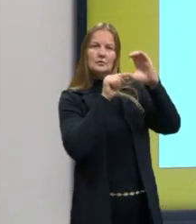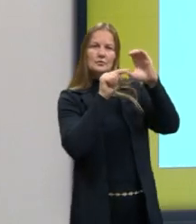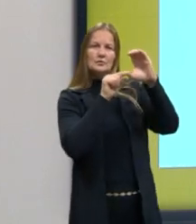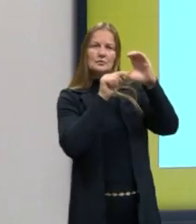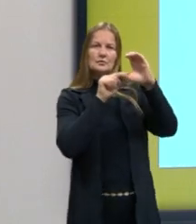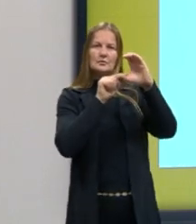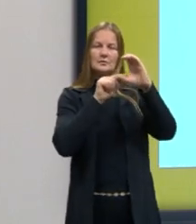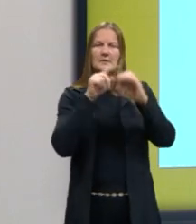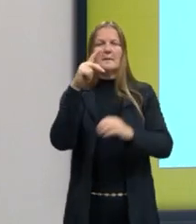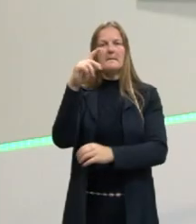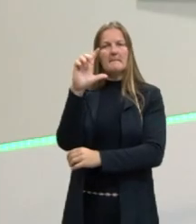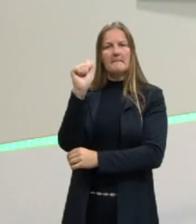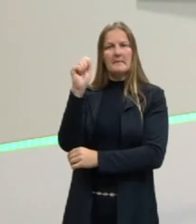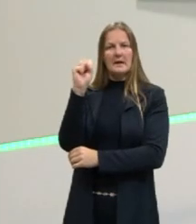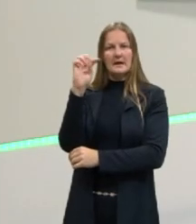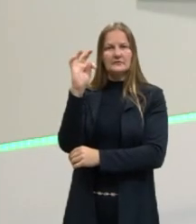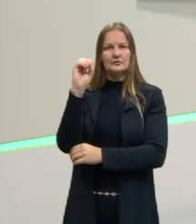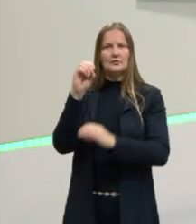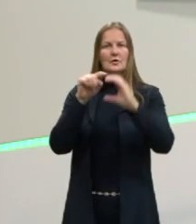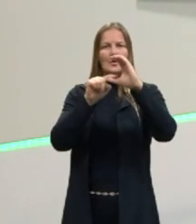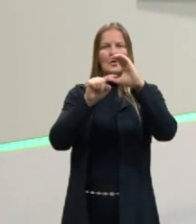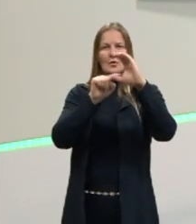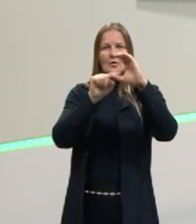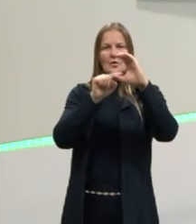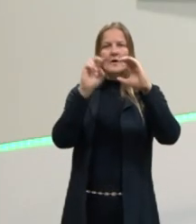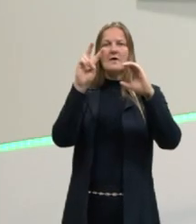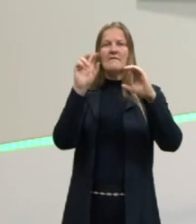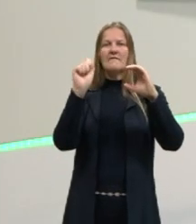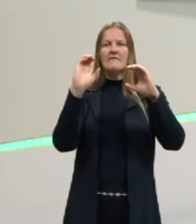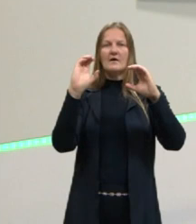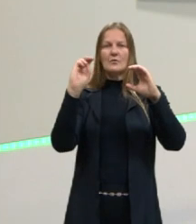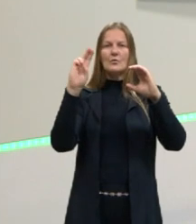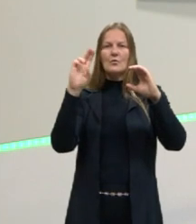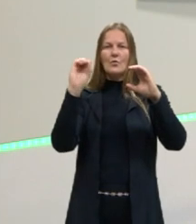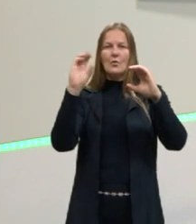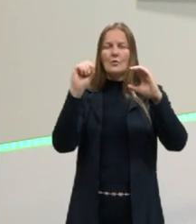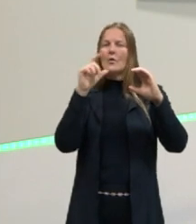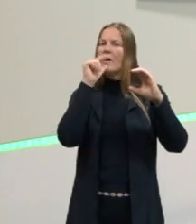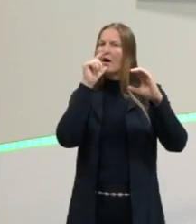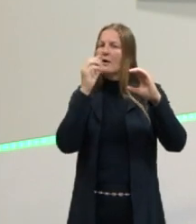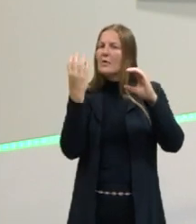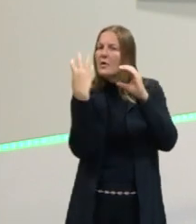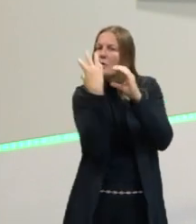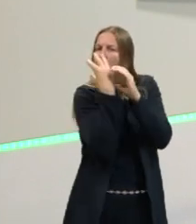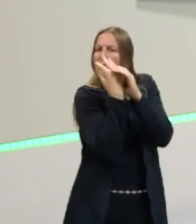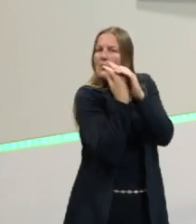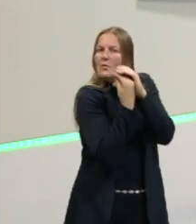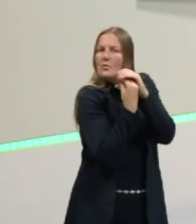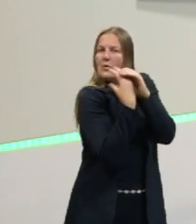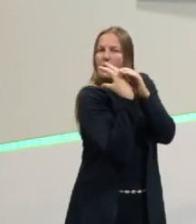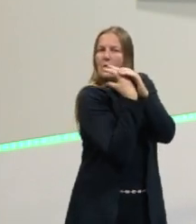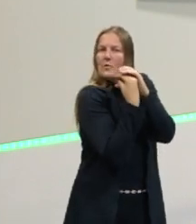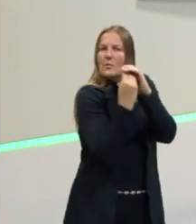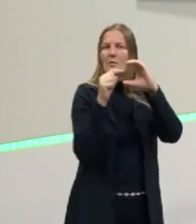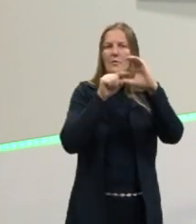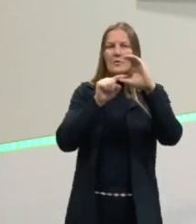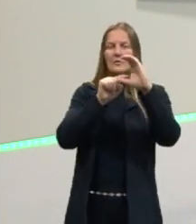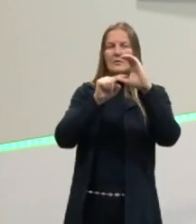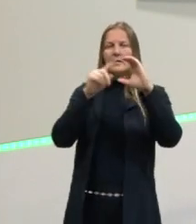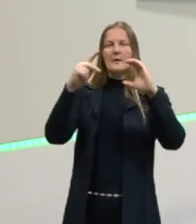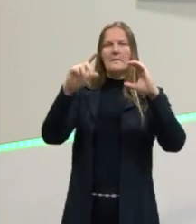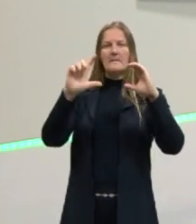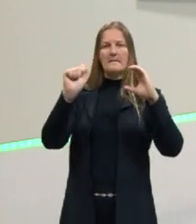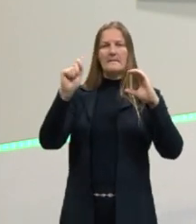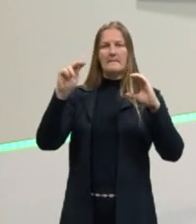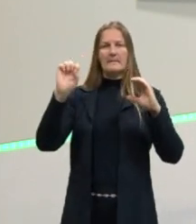plastos. O vaculo é onde reserva ali a água, substâncias na planta. E os plastos, né?